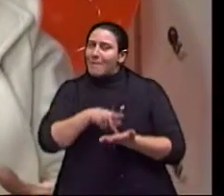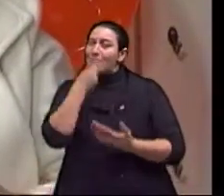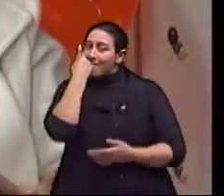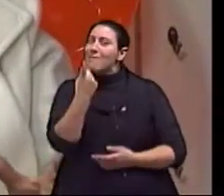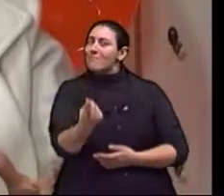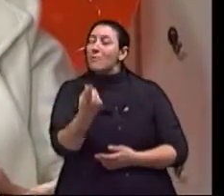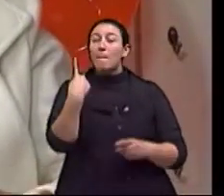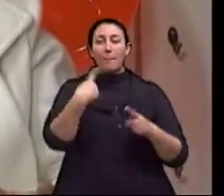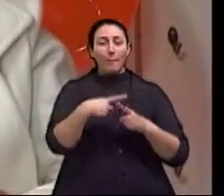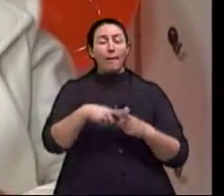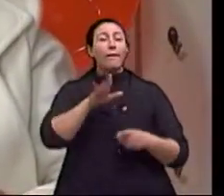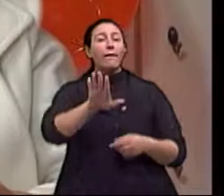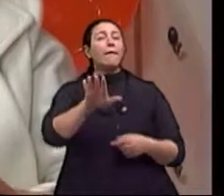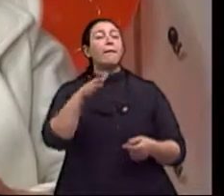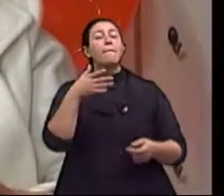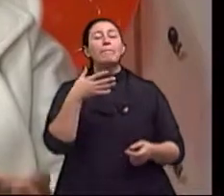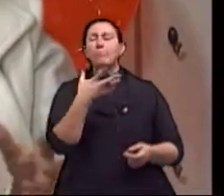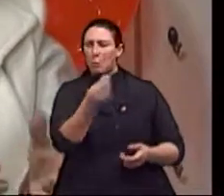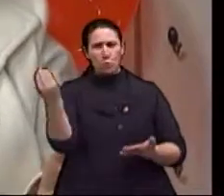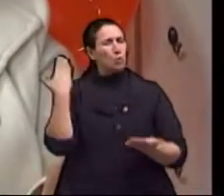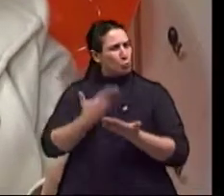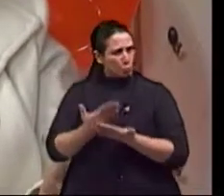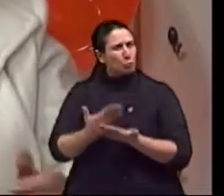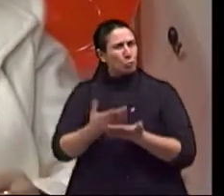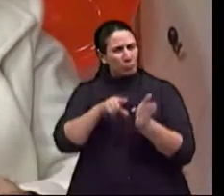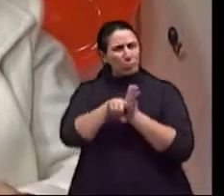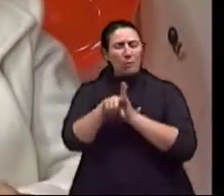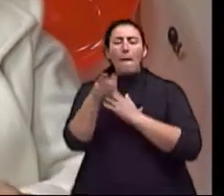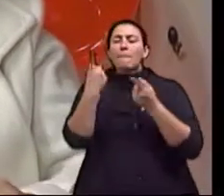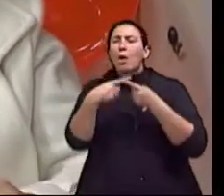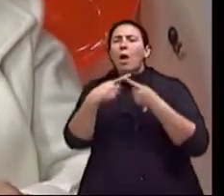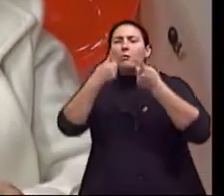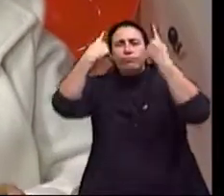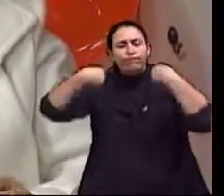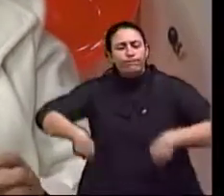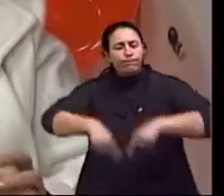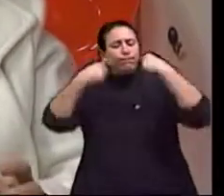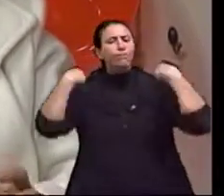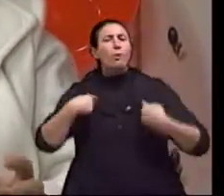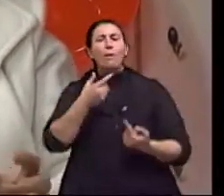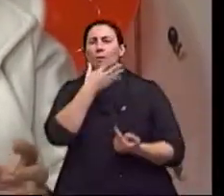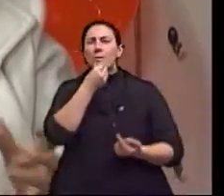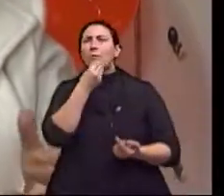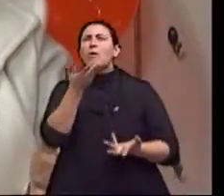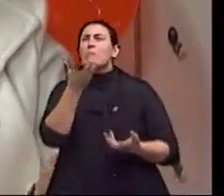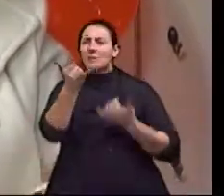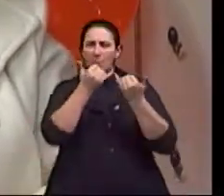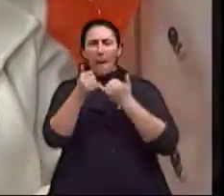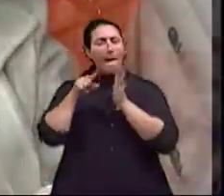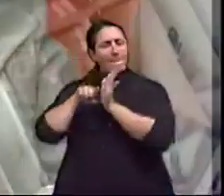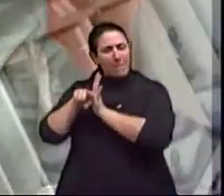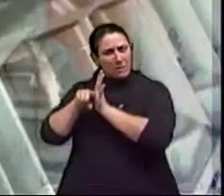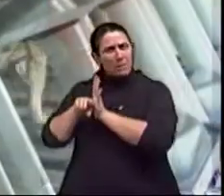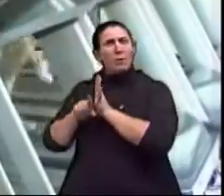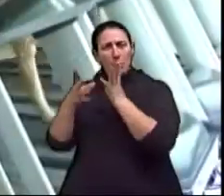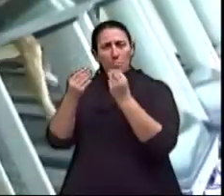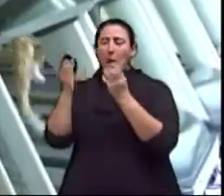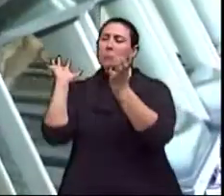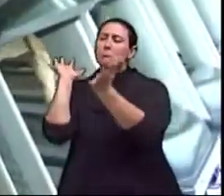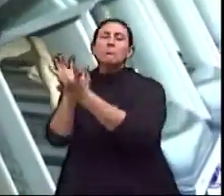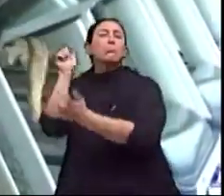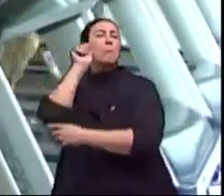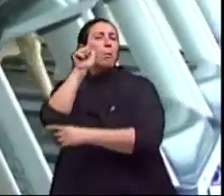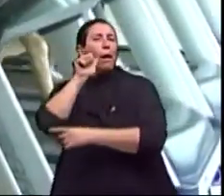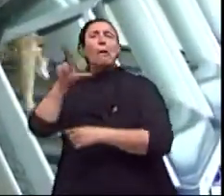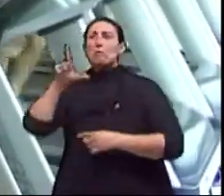por que existe ausência de estudos em relação à biologia masculina? Exato. Por que não existem preventivos para o